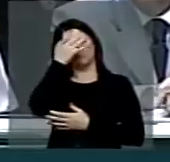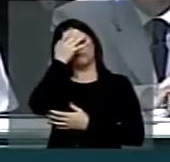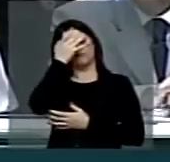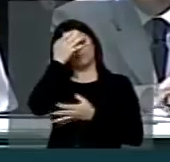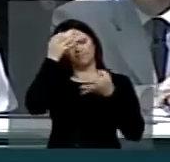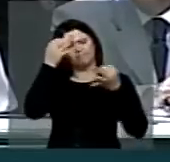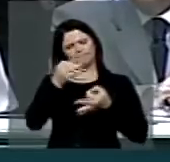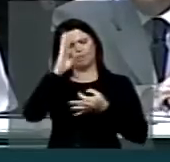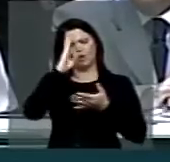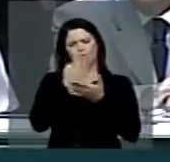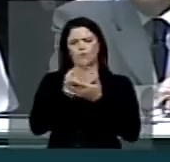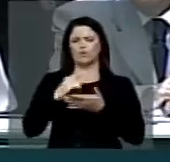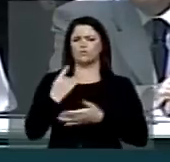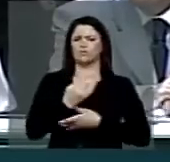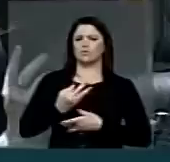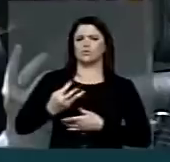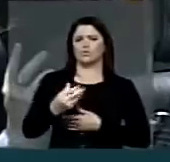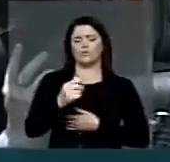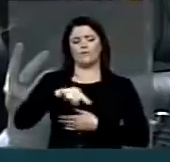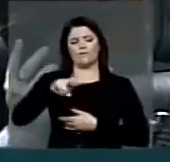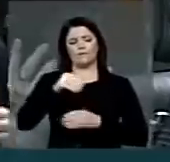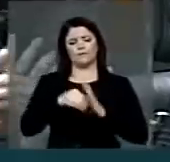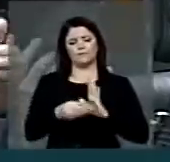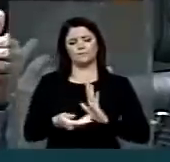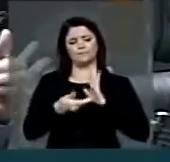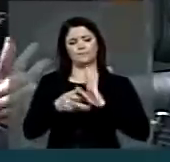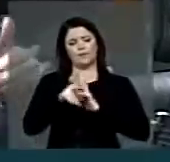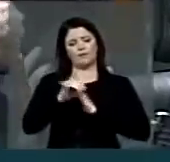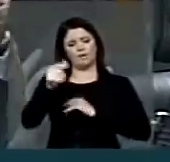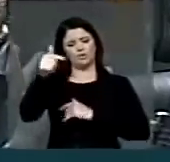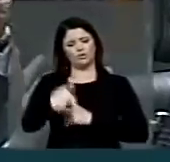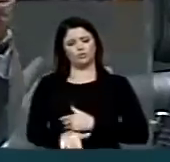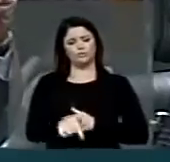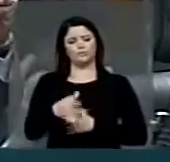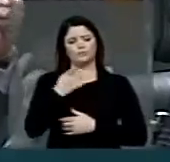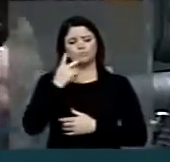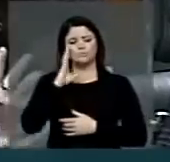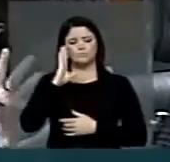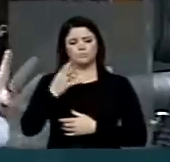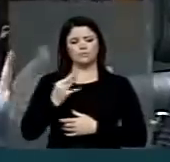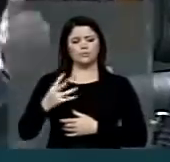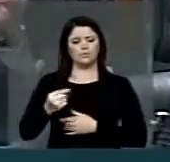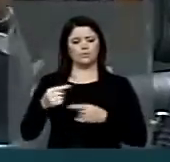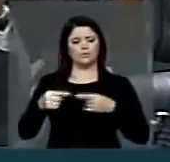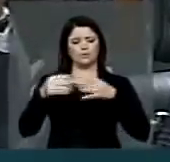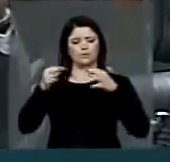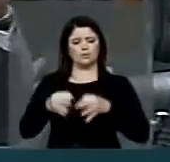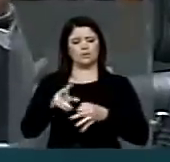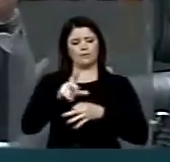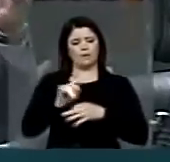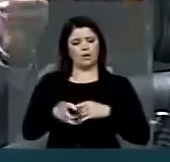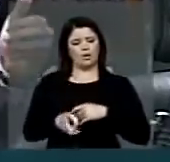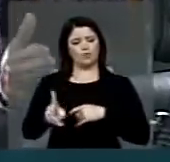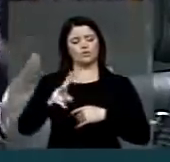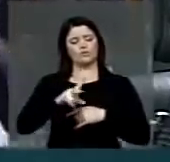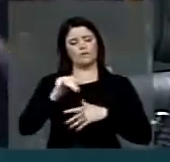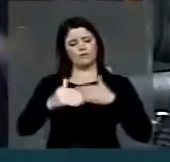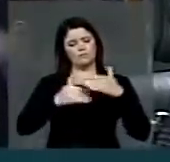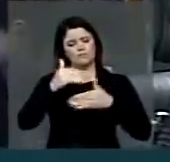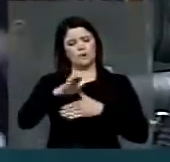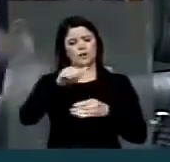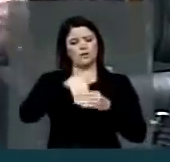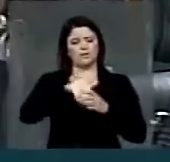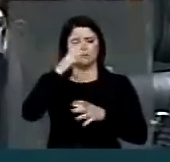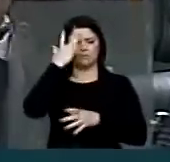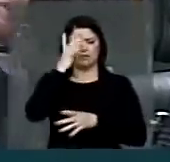tem, com a confiança de todos nós que fazemos esse parlamento, vai, mais uma vez, tomar a atitude correta. Vamos proceder a eleição